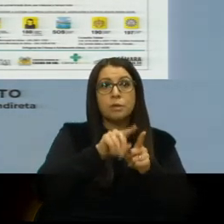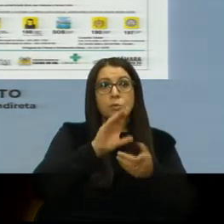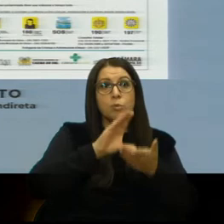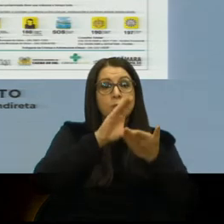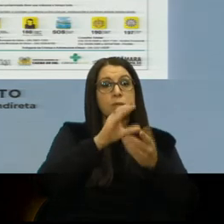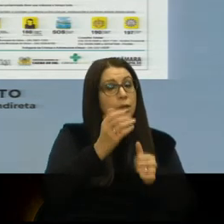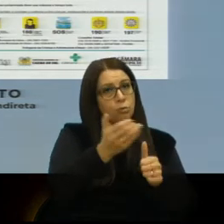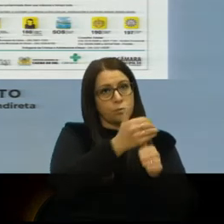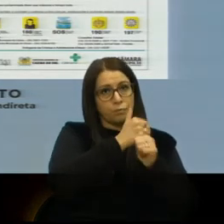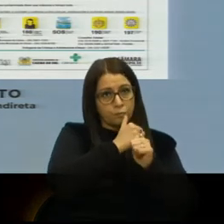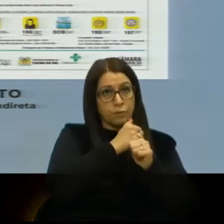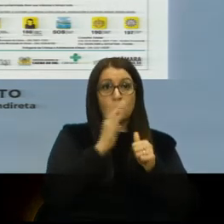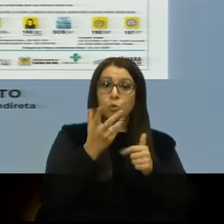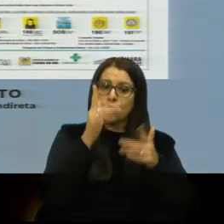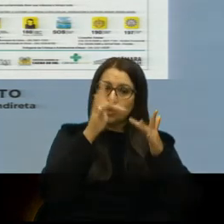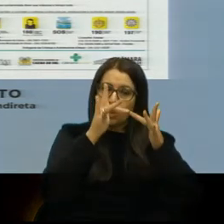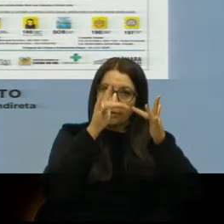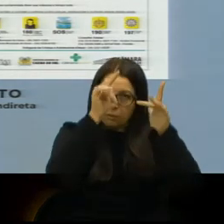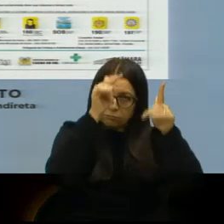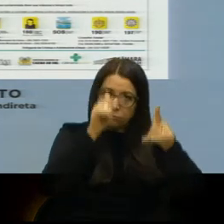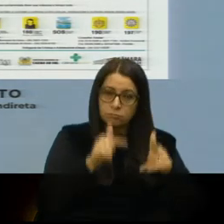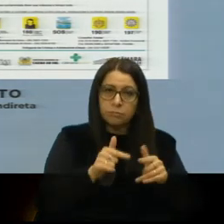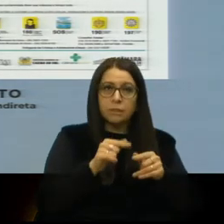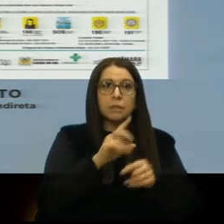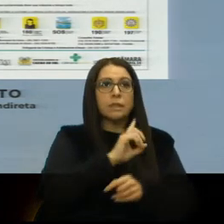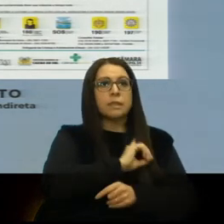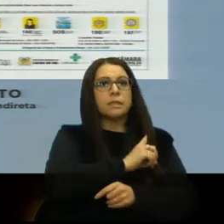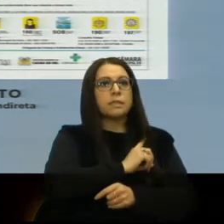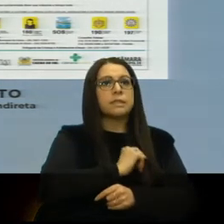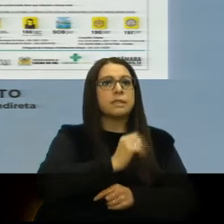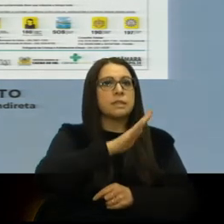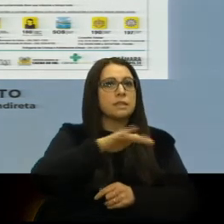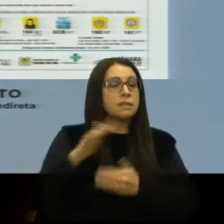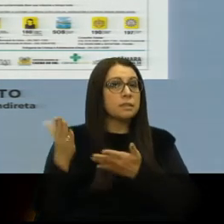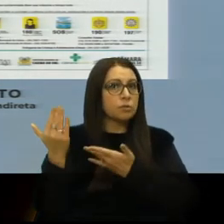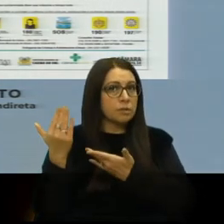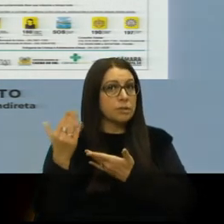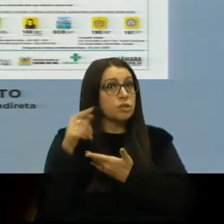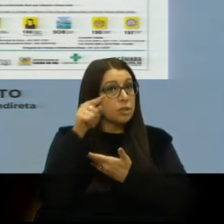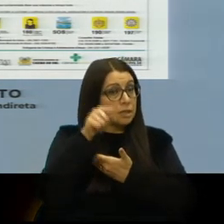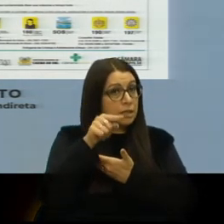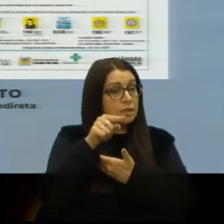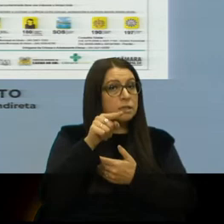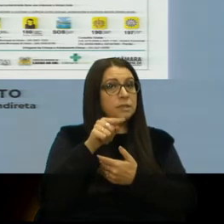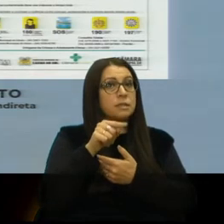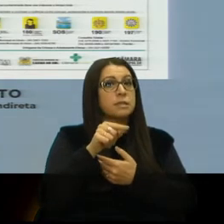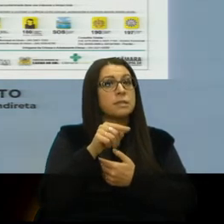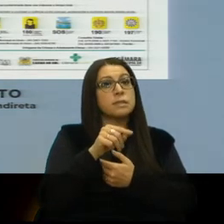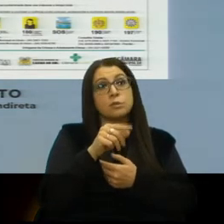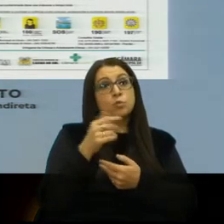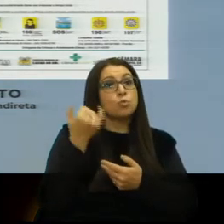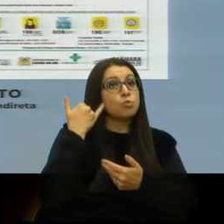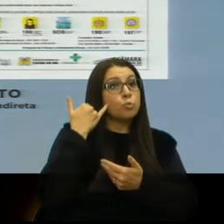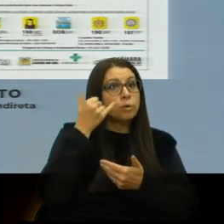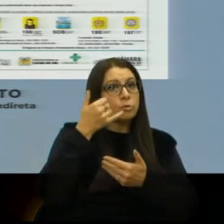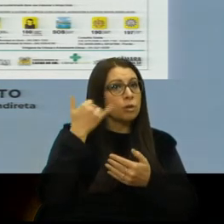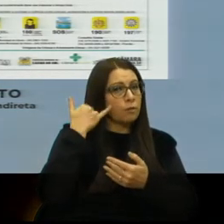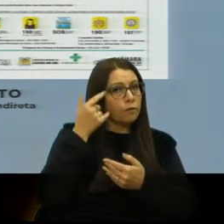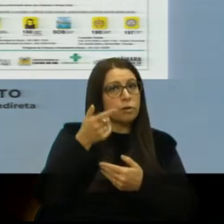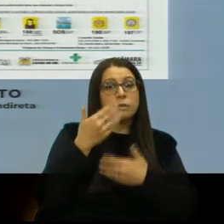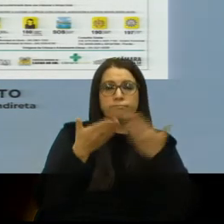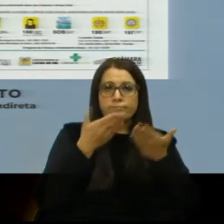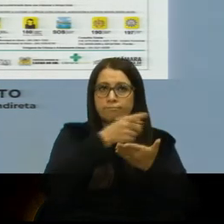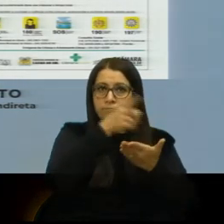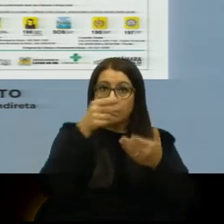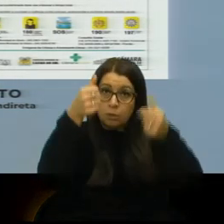Tutelar. Então, a gente tem todos os contatos do Conselho Tutelar e a Delegacia da Criança e Adolescente. Então, esses são os canais que vão estar. Então, com